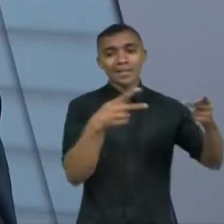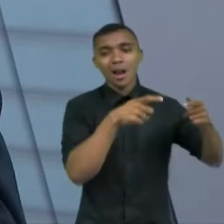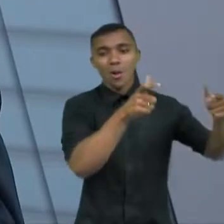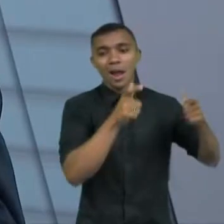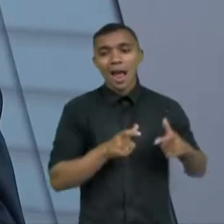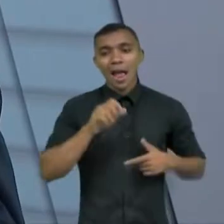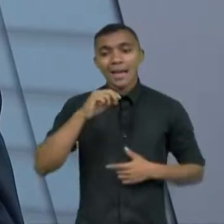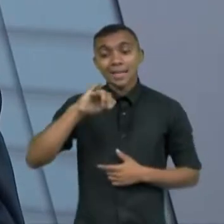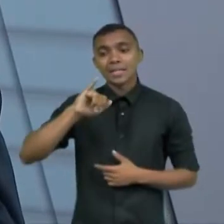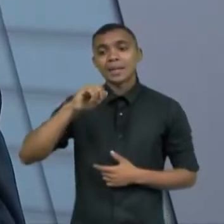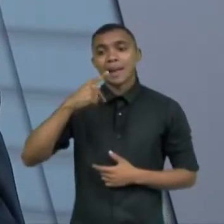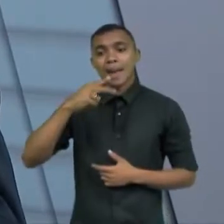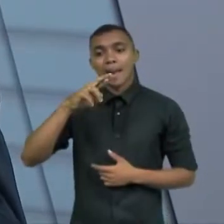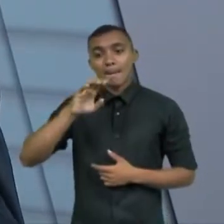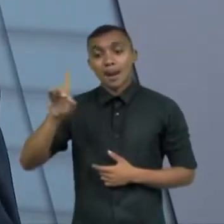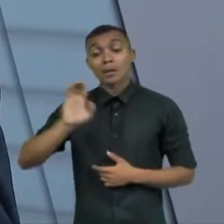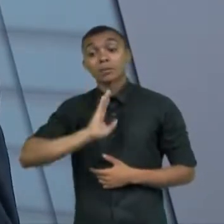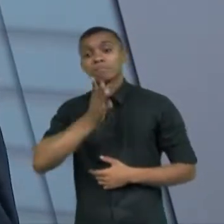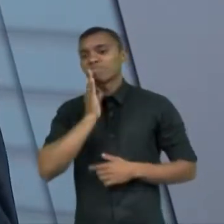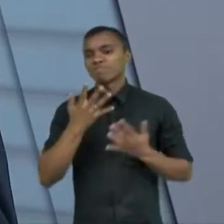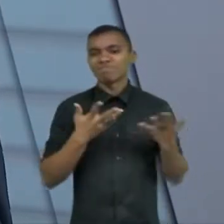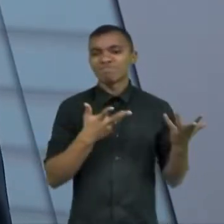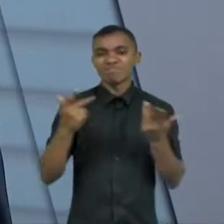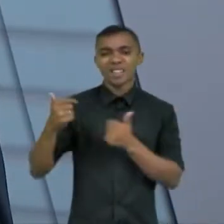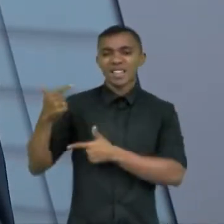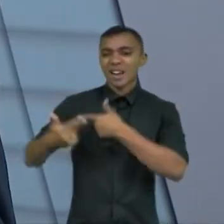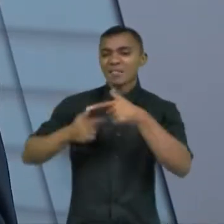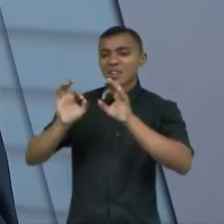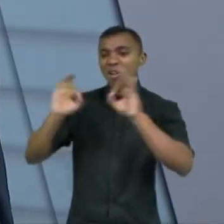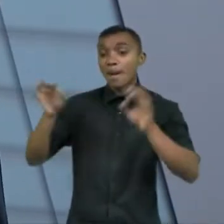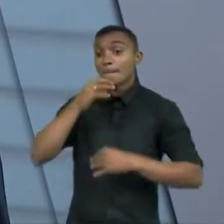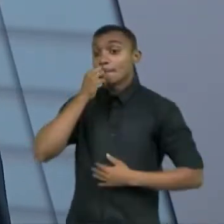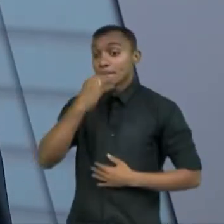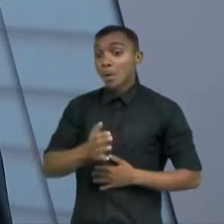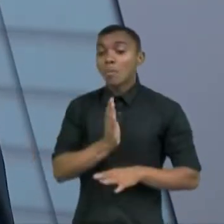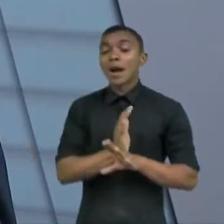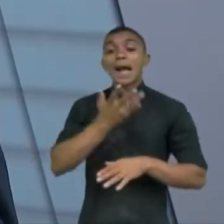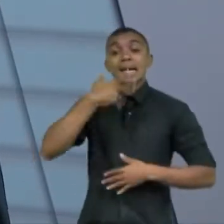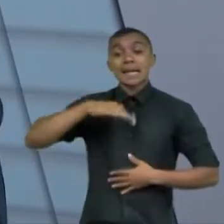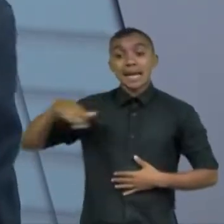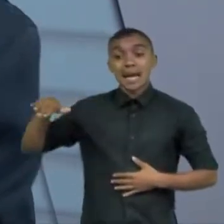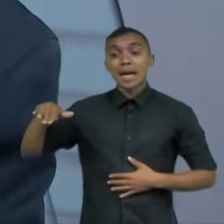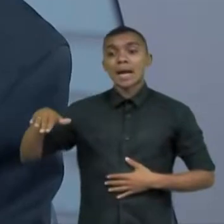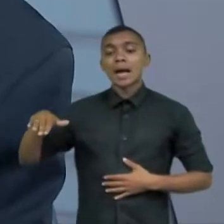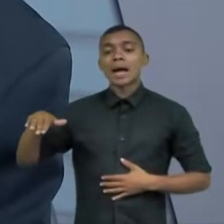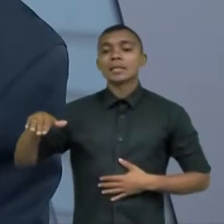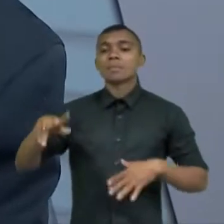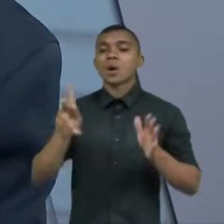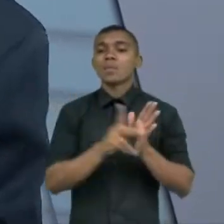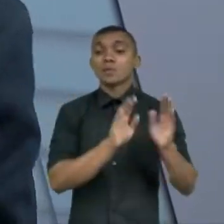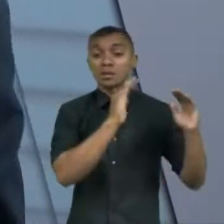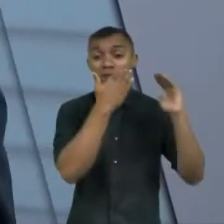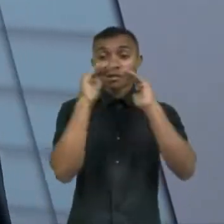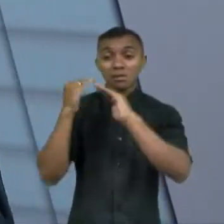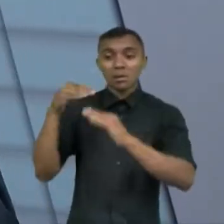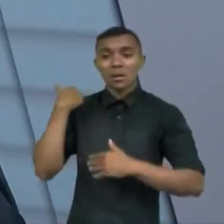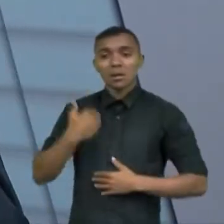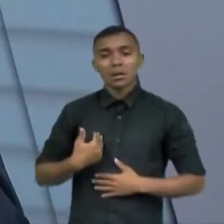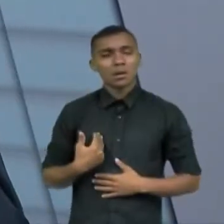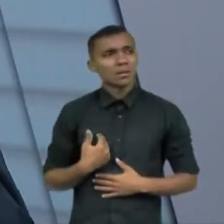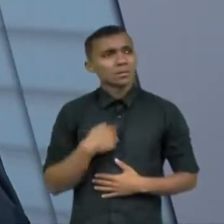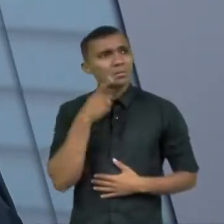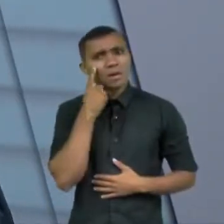conheci um trabalho maravilhoso que se faz lá no IPRED para crianças inclusive de periferia eu fico o